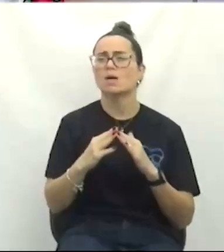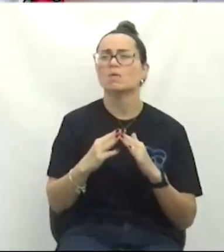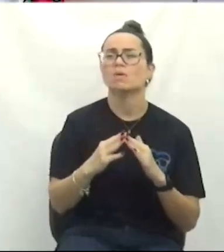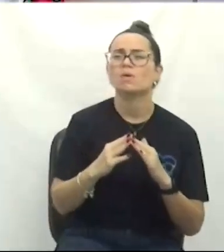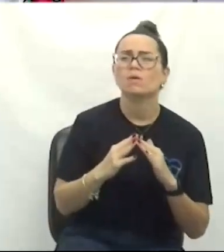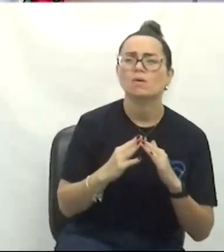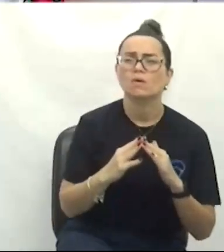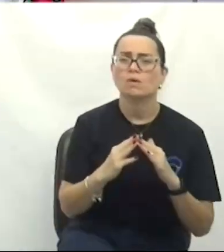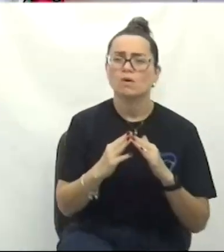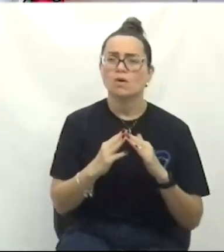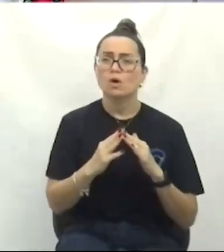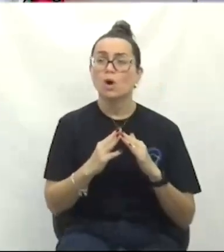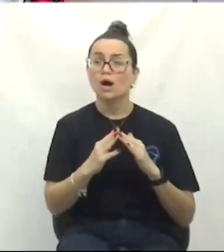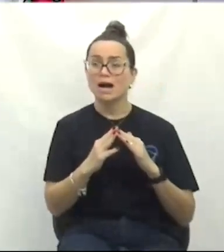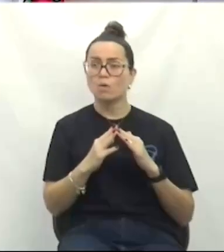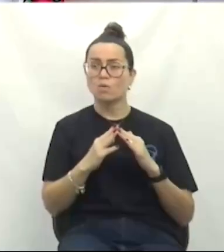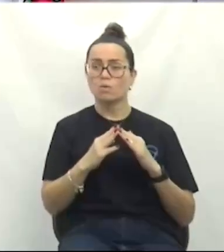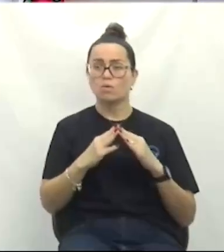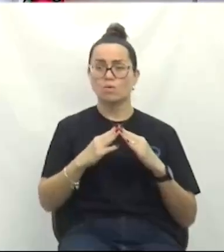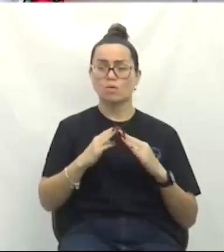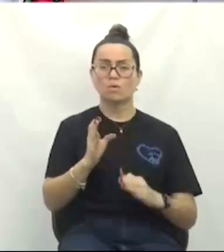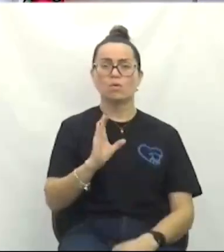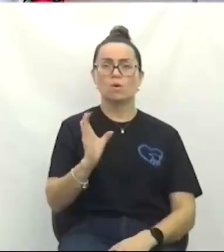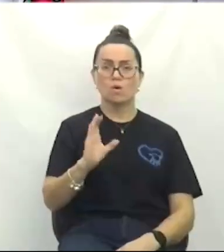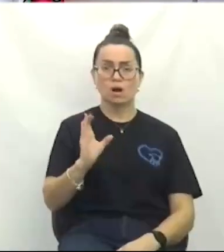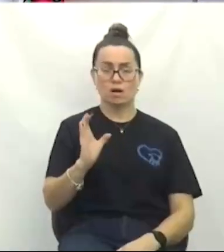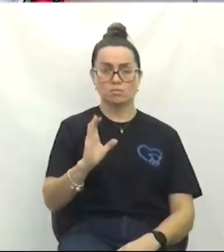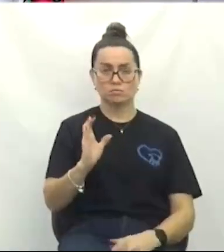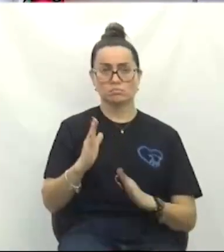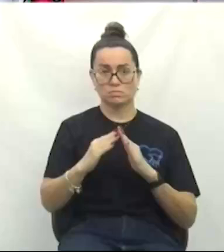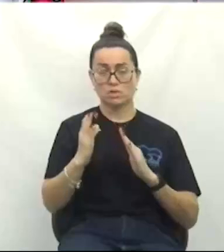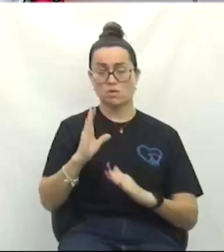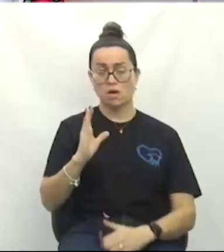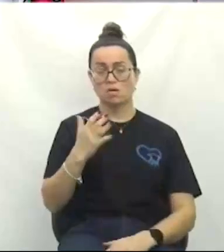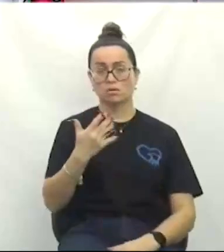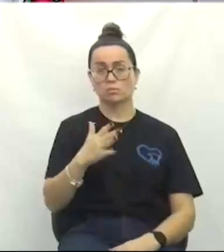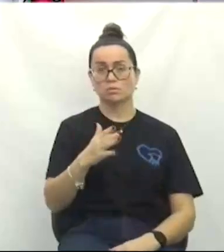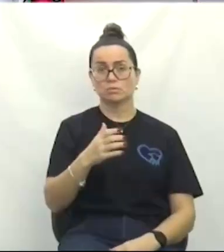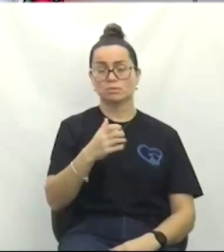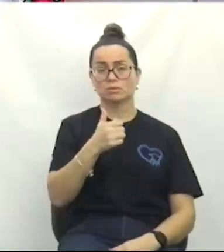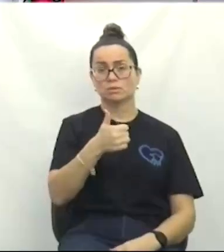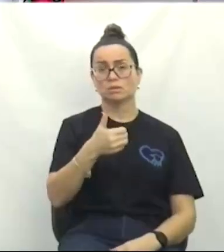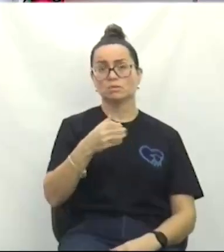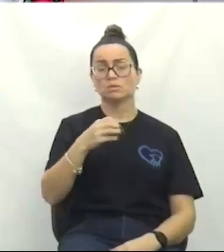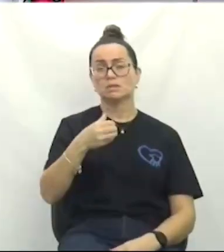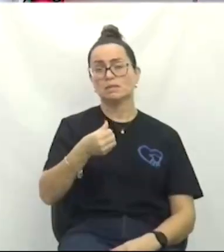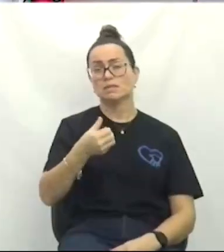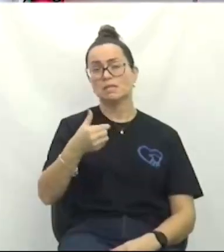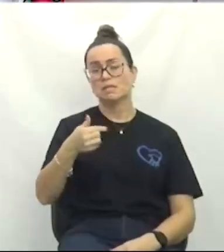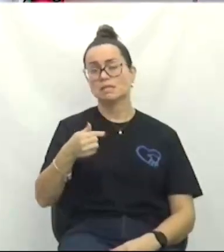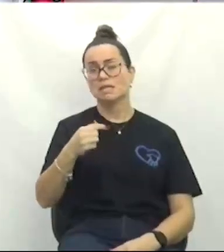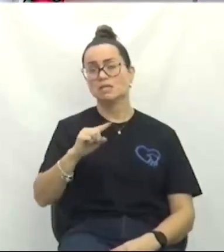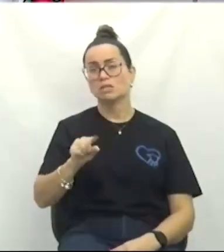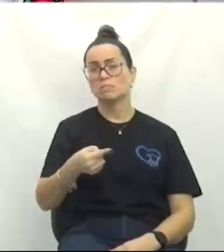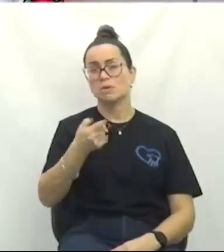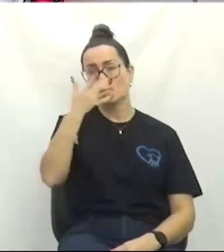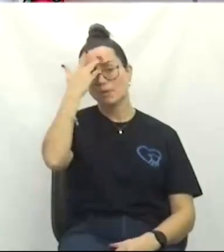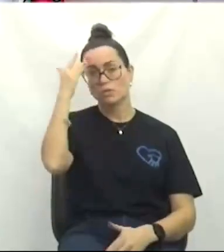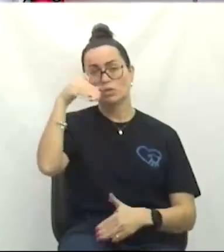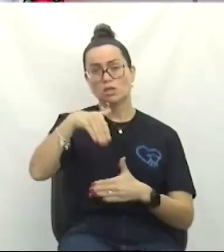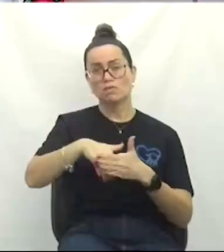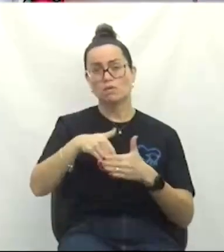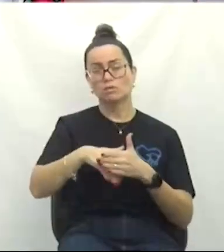17 mil eleitores. Isso dá um total de 187 mil eleitores. Apenas 3,3%